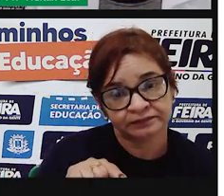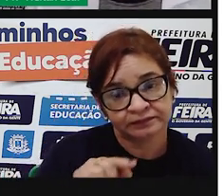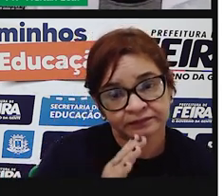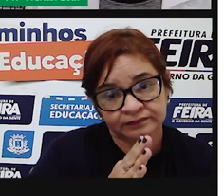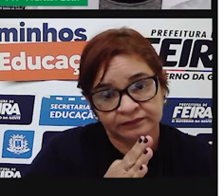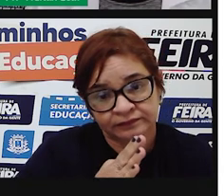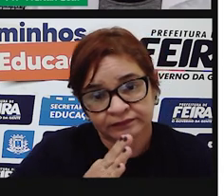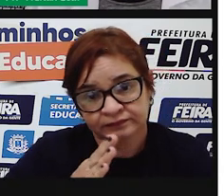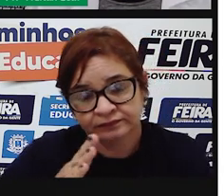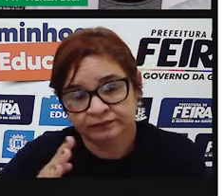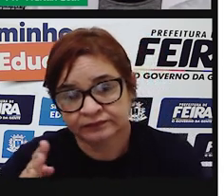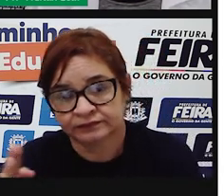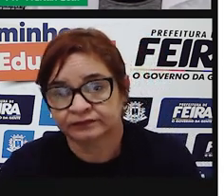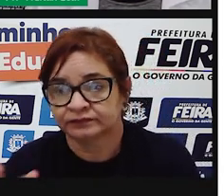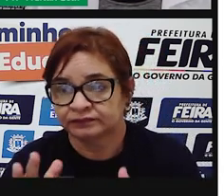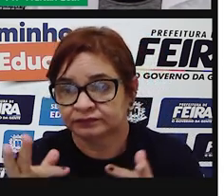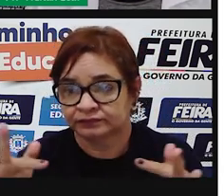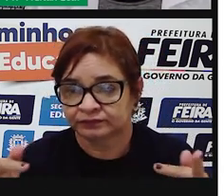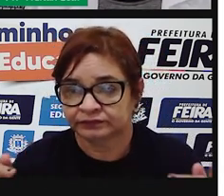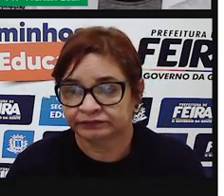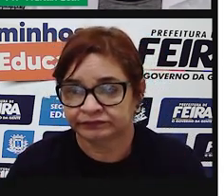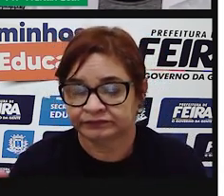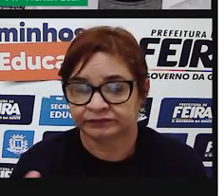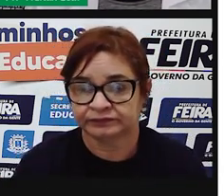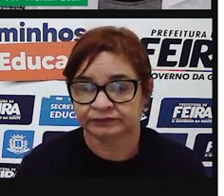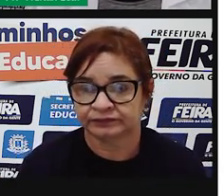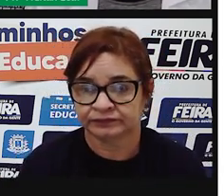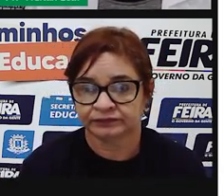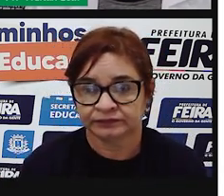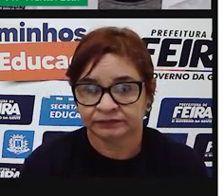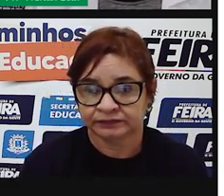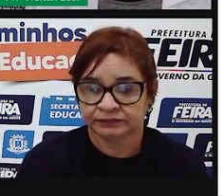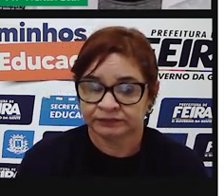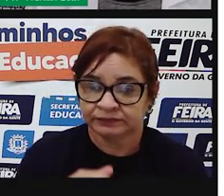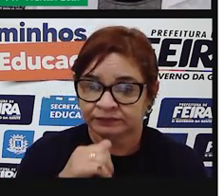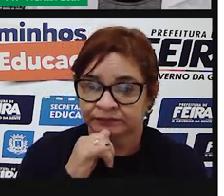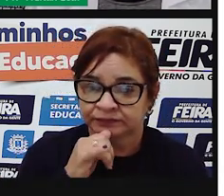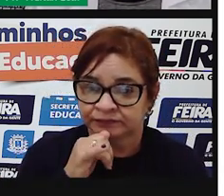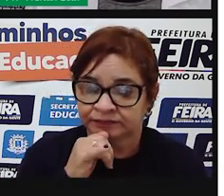Ok? Olha o exemplo.